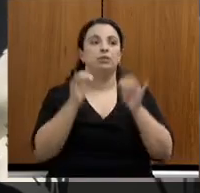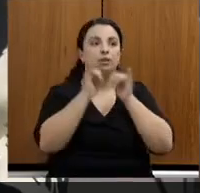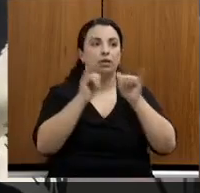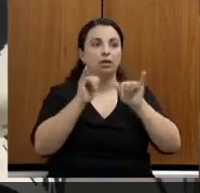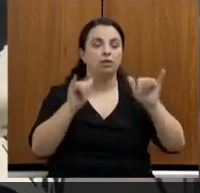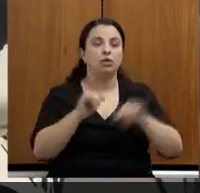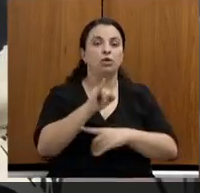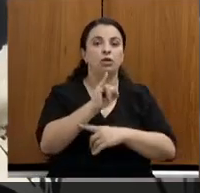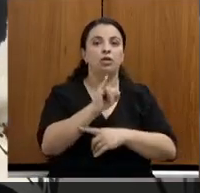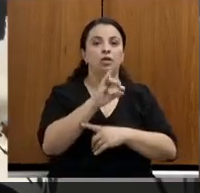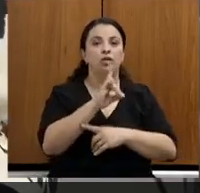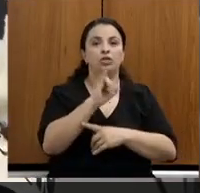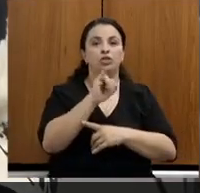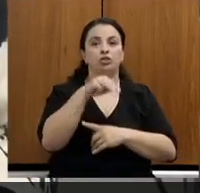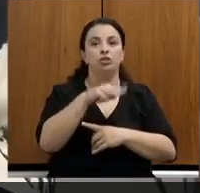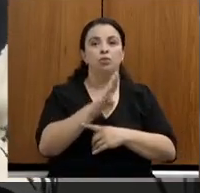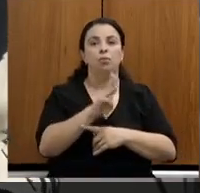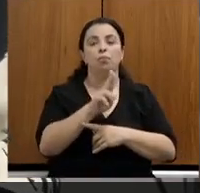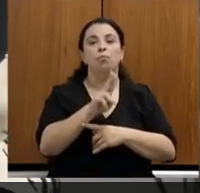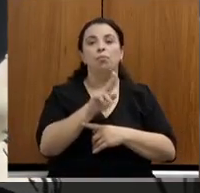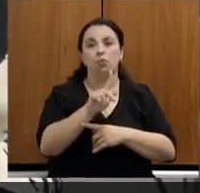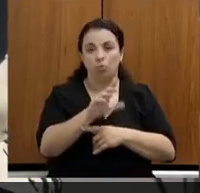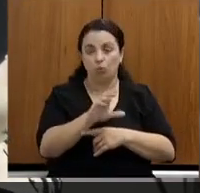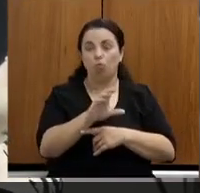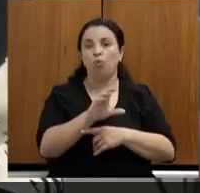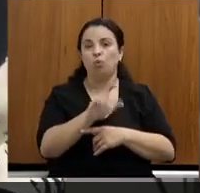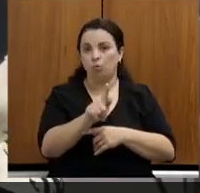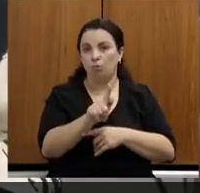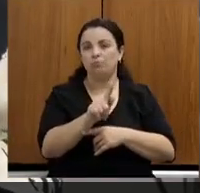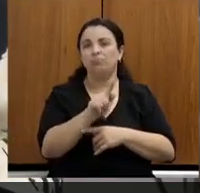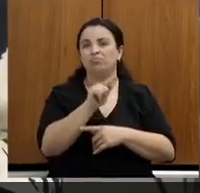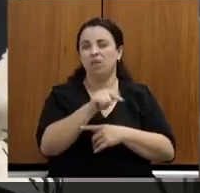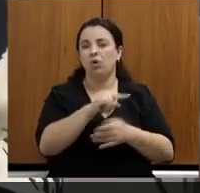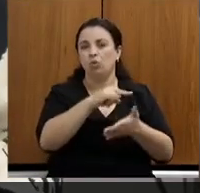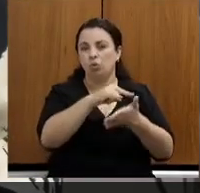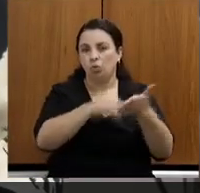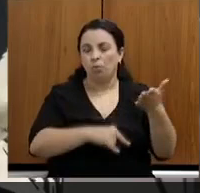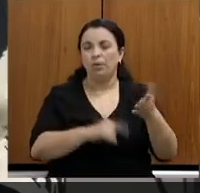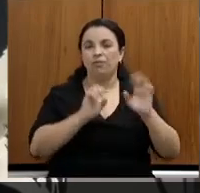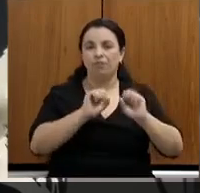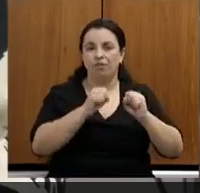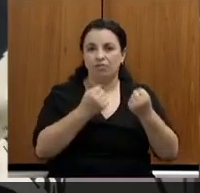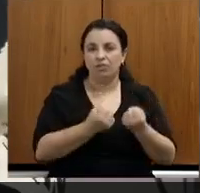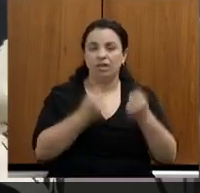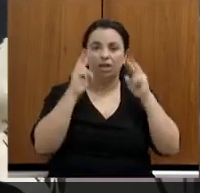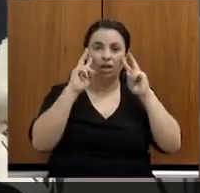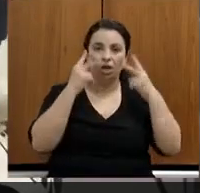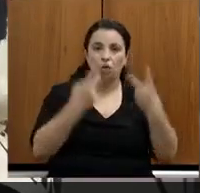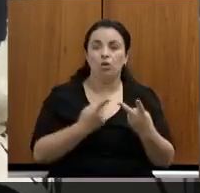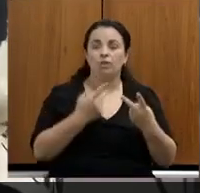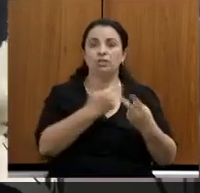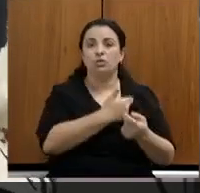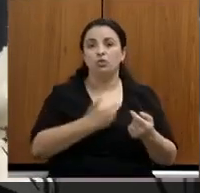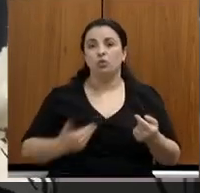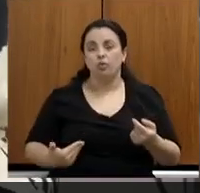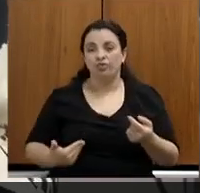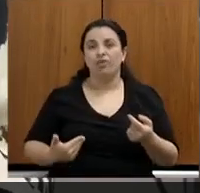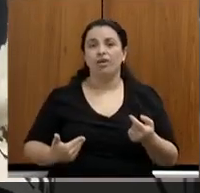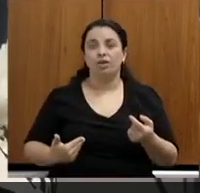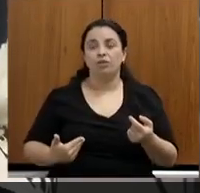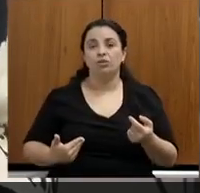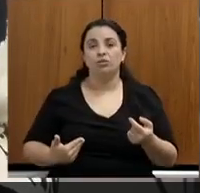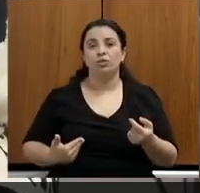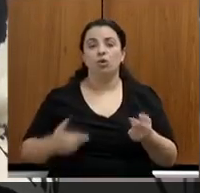principal documento para reconhecer e formalizar as contribuições dos governos subnacionais sobre biodiversidade,